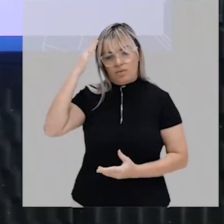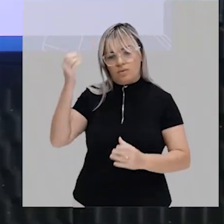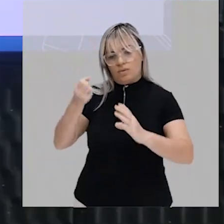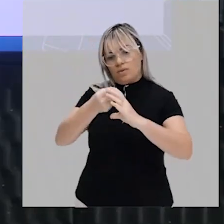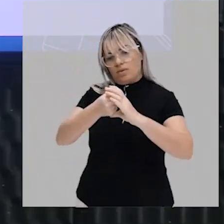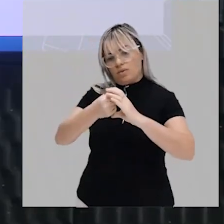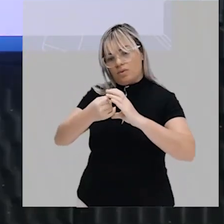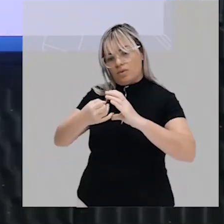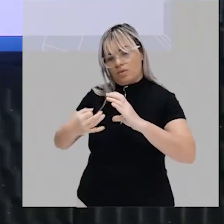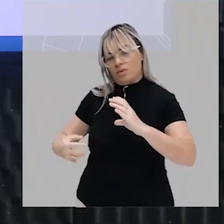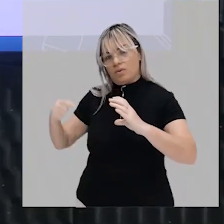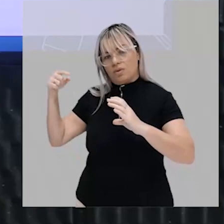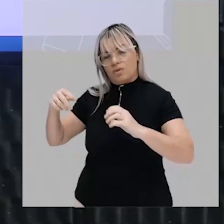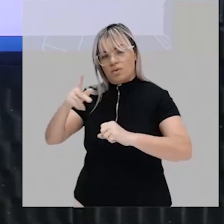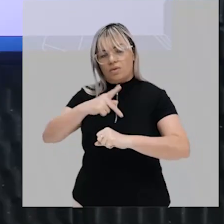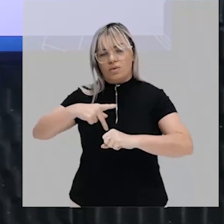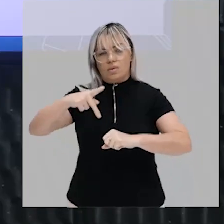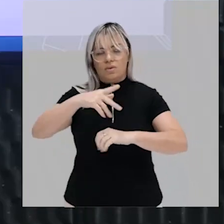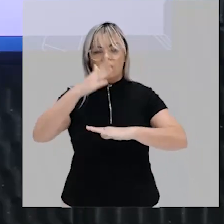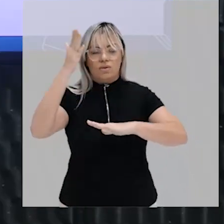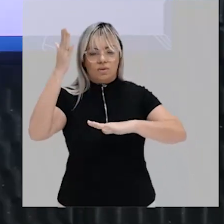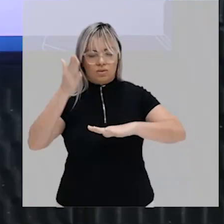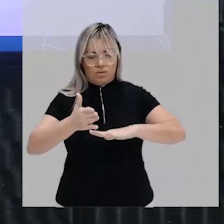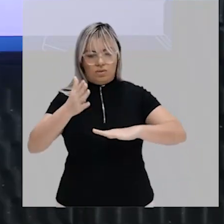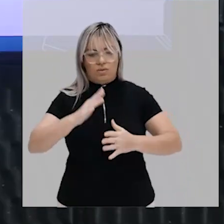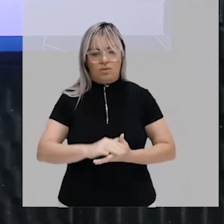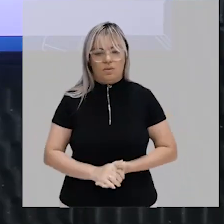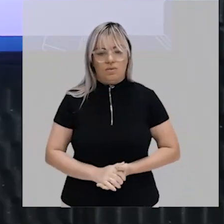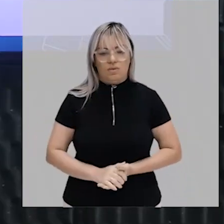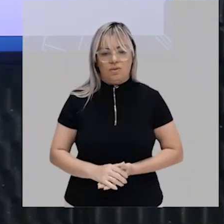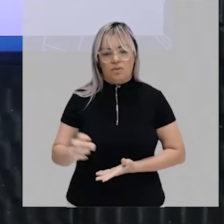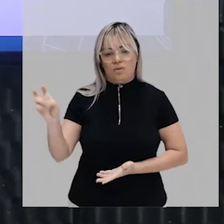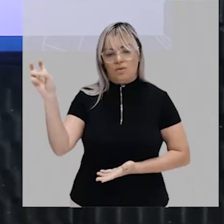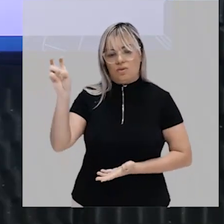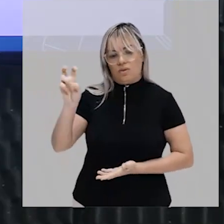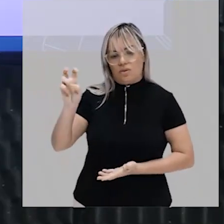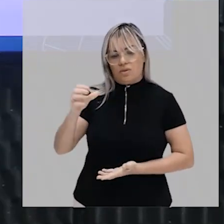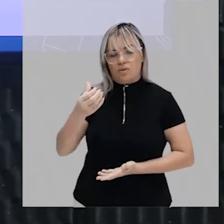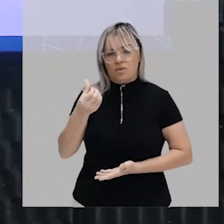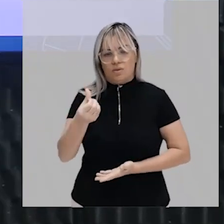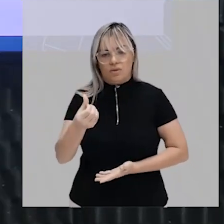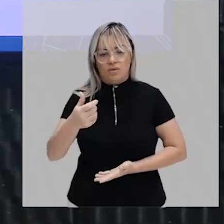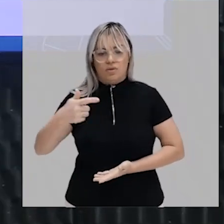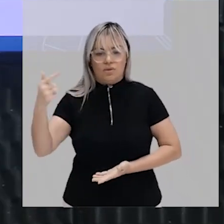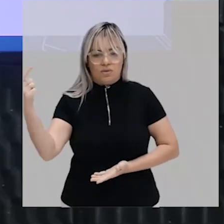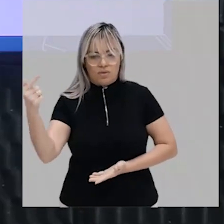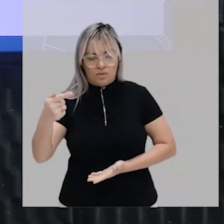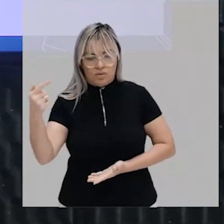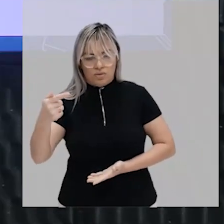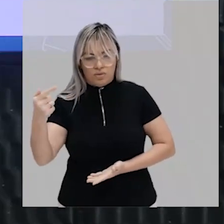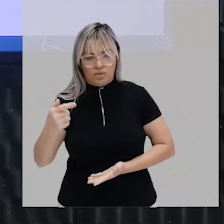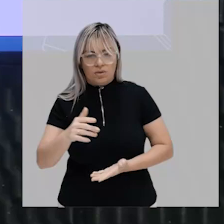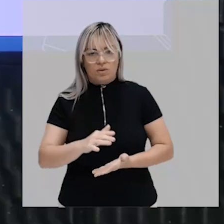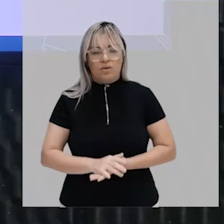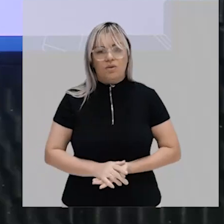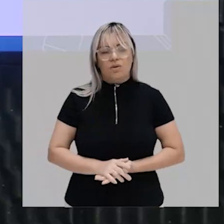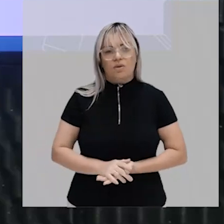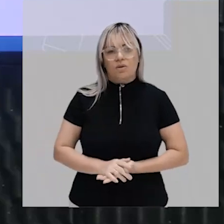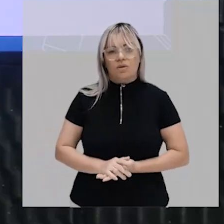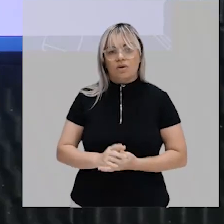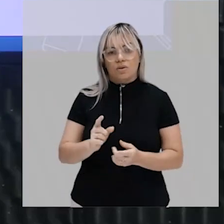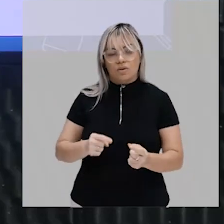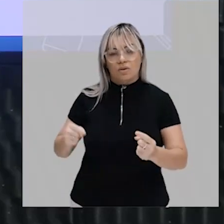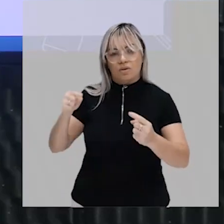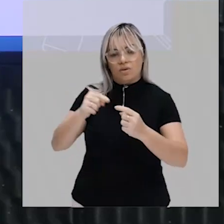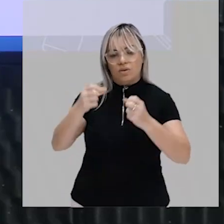características do Estado Moderno quinto, sexto e sétimo tópicos são dedicados aos grandes